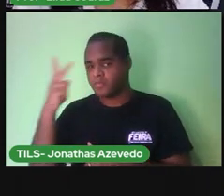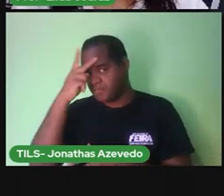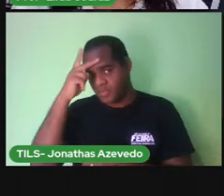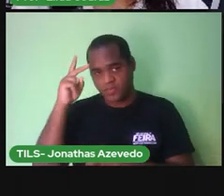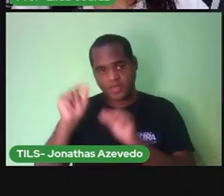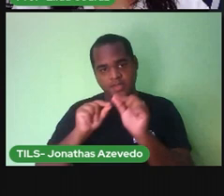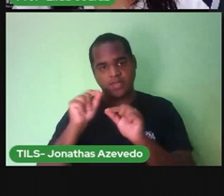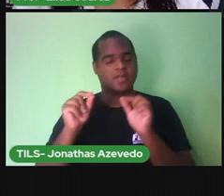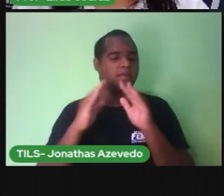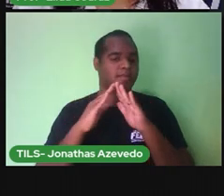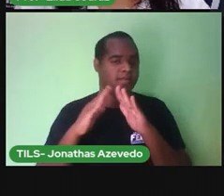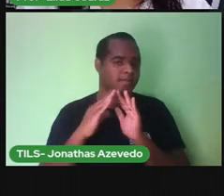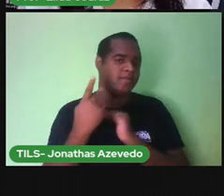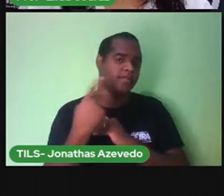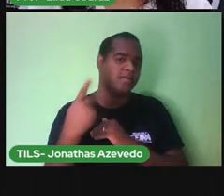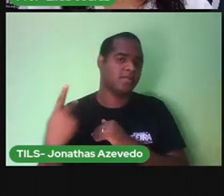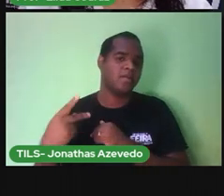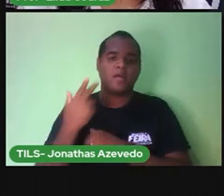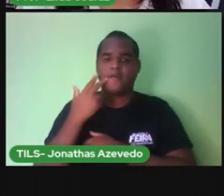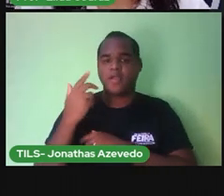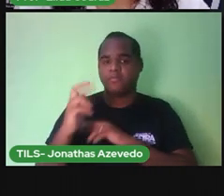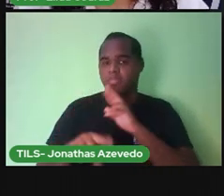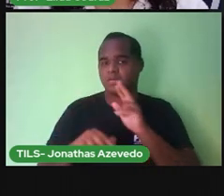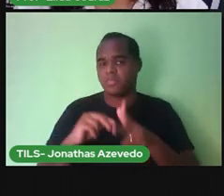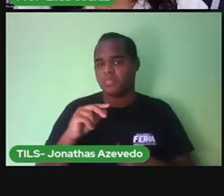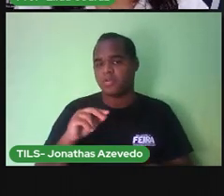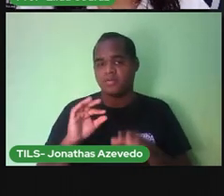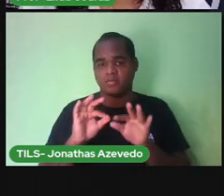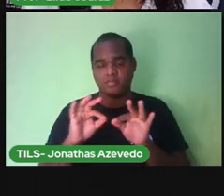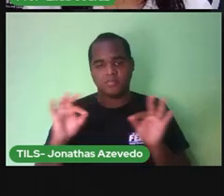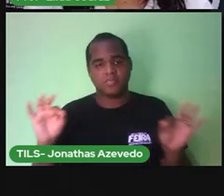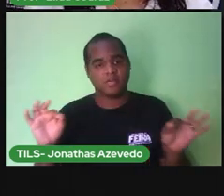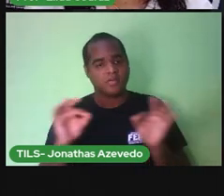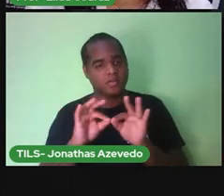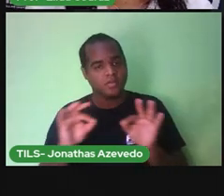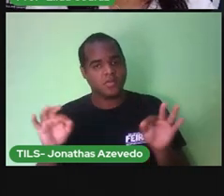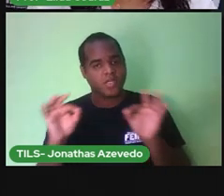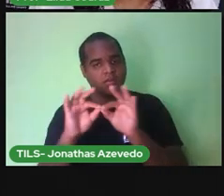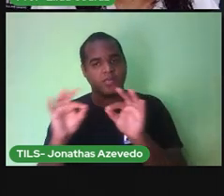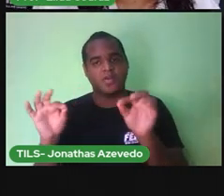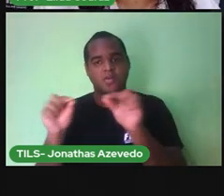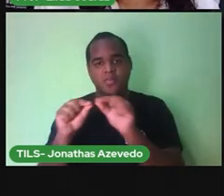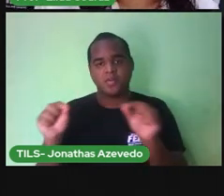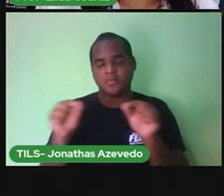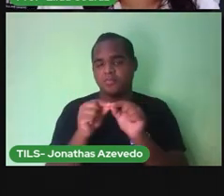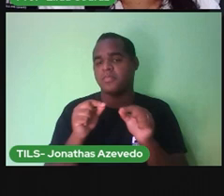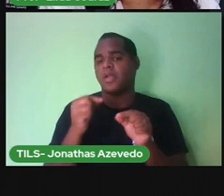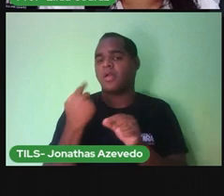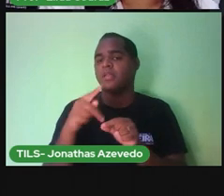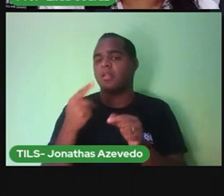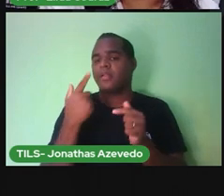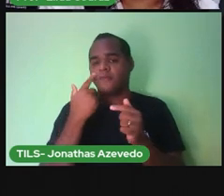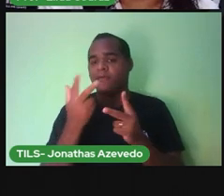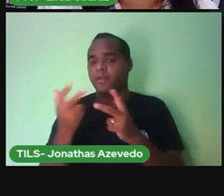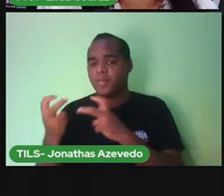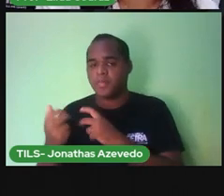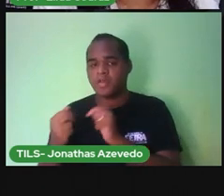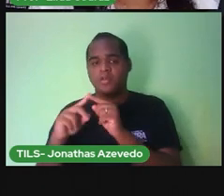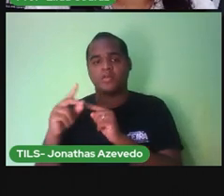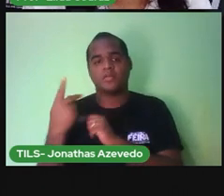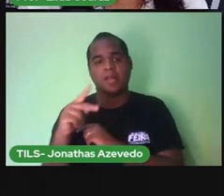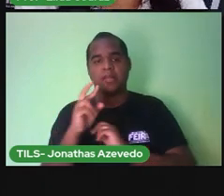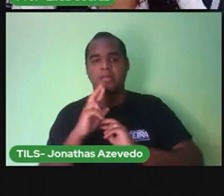E depois Deverão medir A altura De cada um E anotar ao lado Como você fez Justamente Nessa atividade